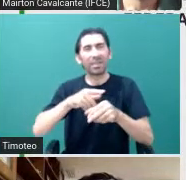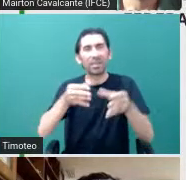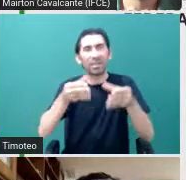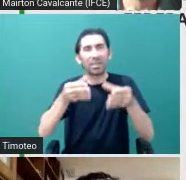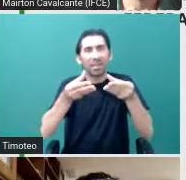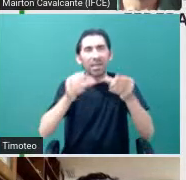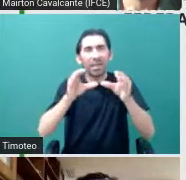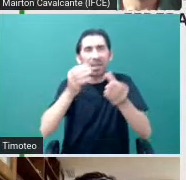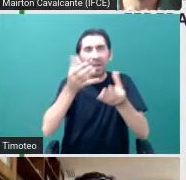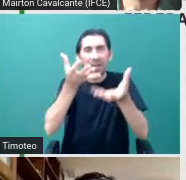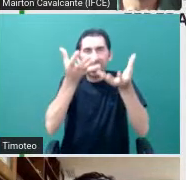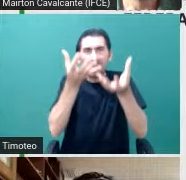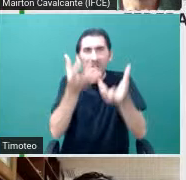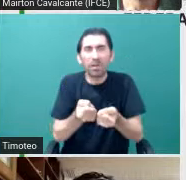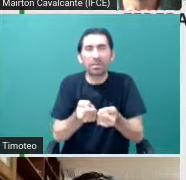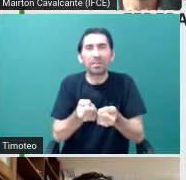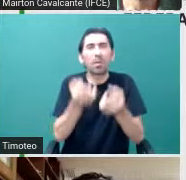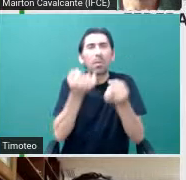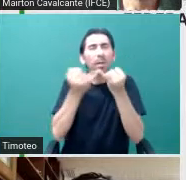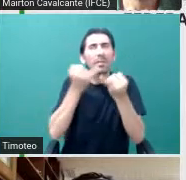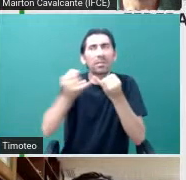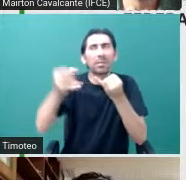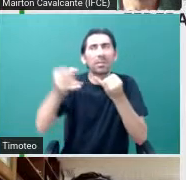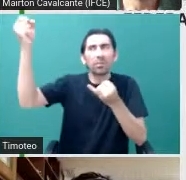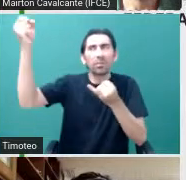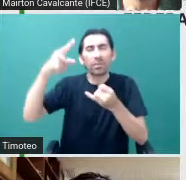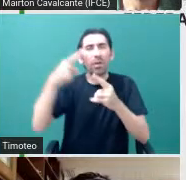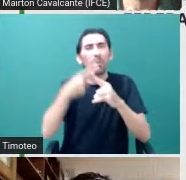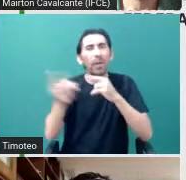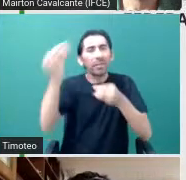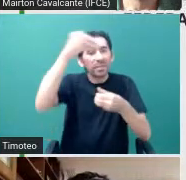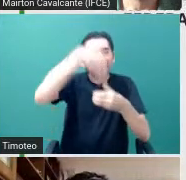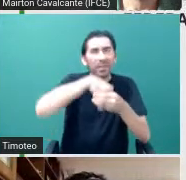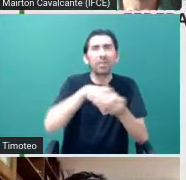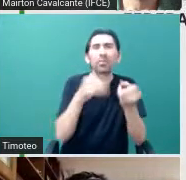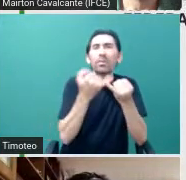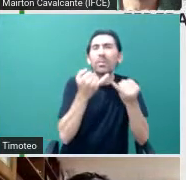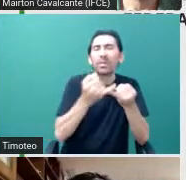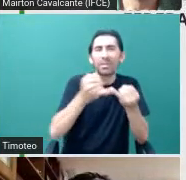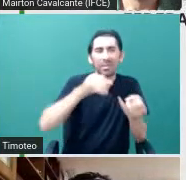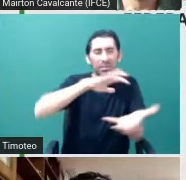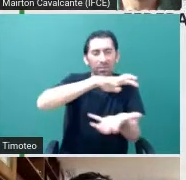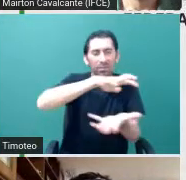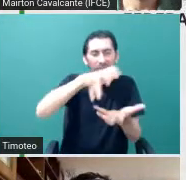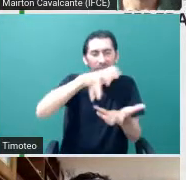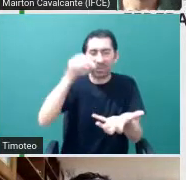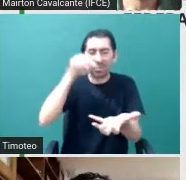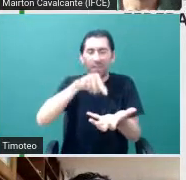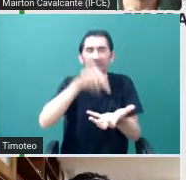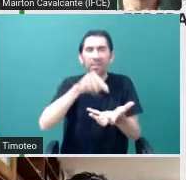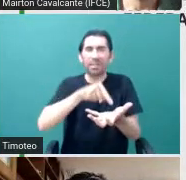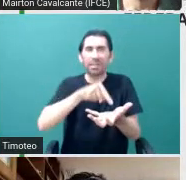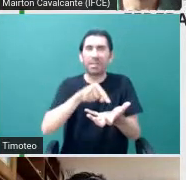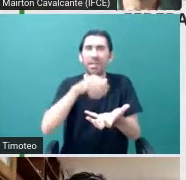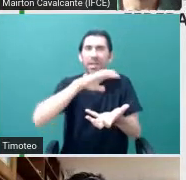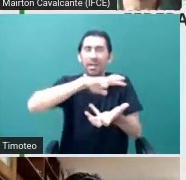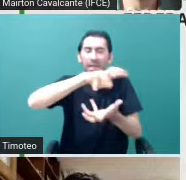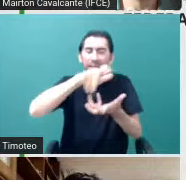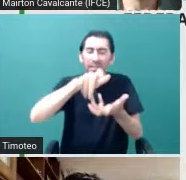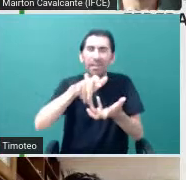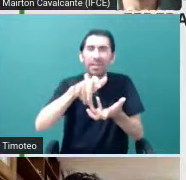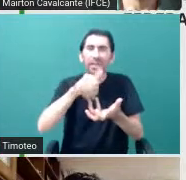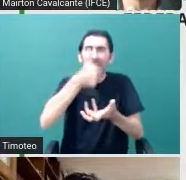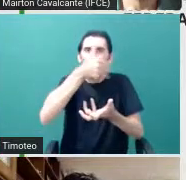e o raio igual à Terra. Então, como o raio da Terra é 100 vezes menor do que o raio